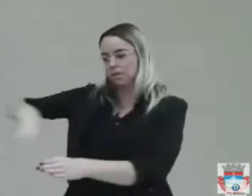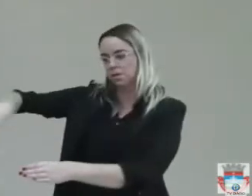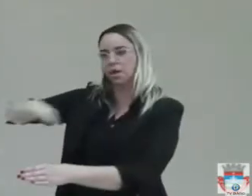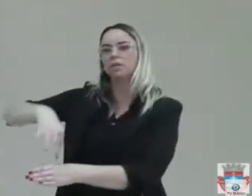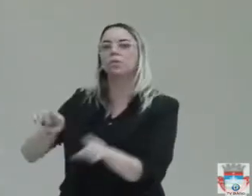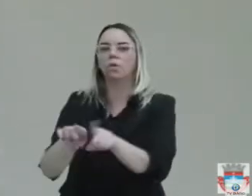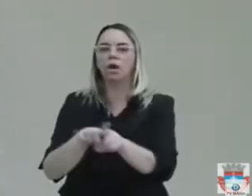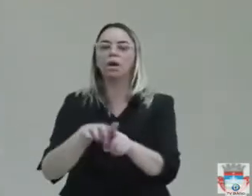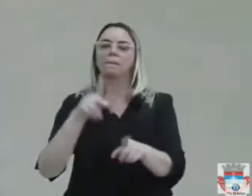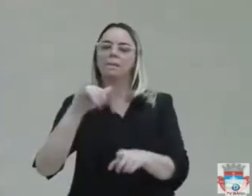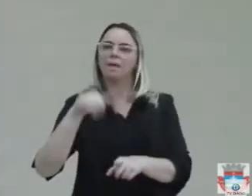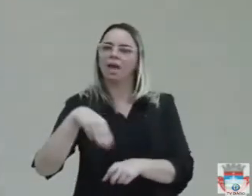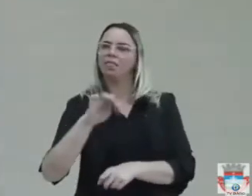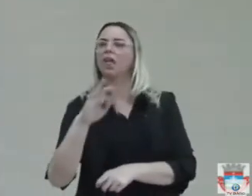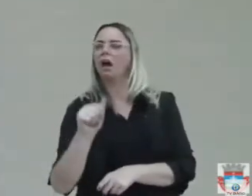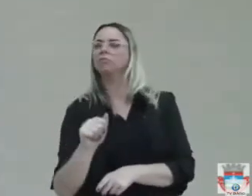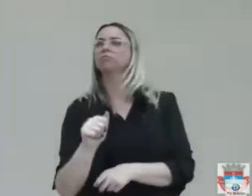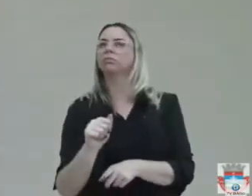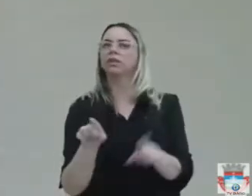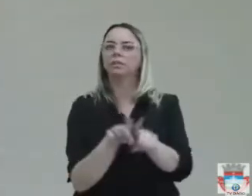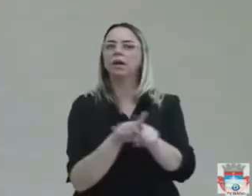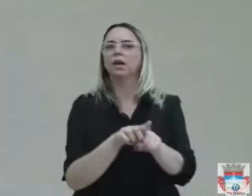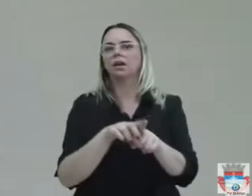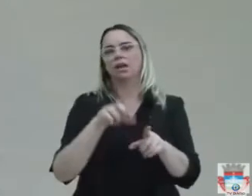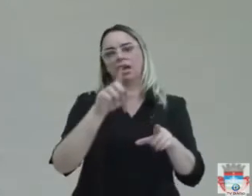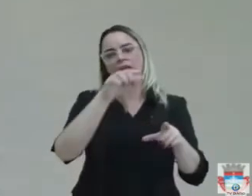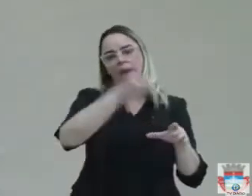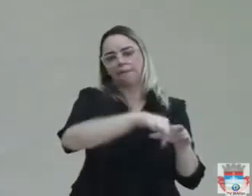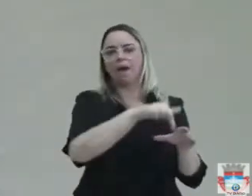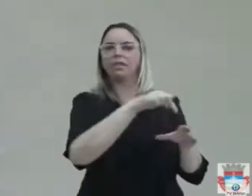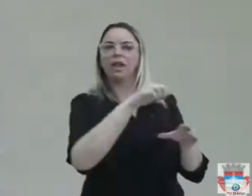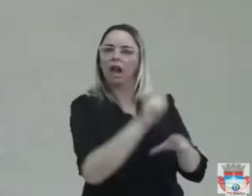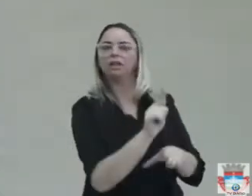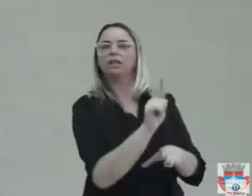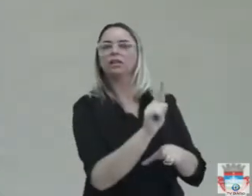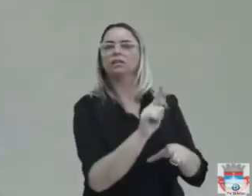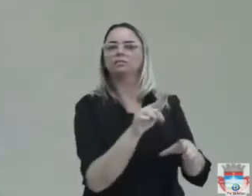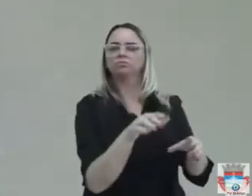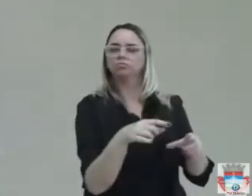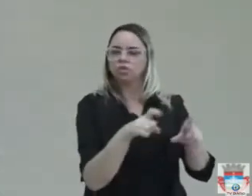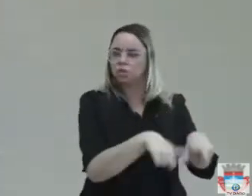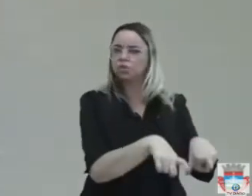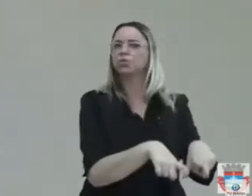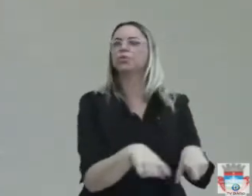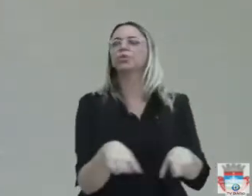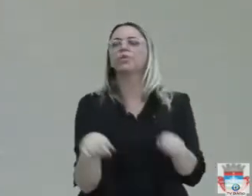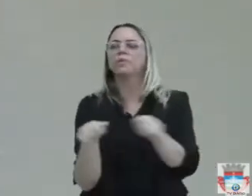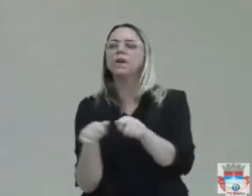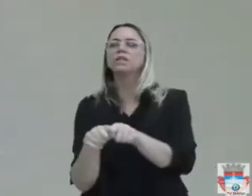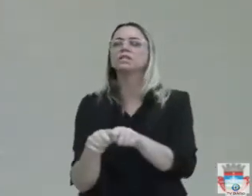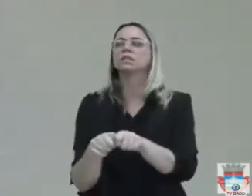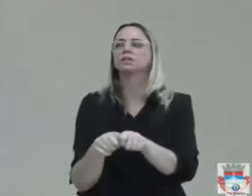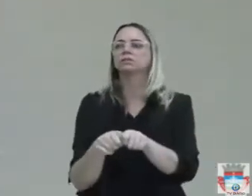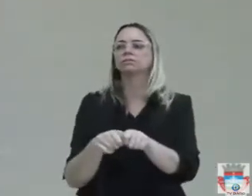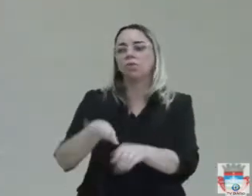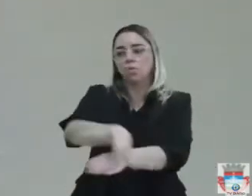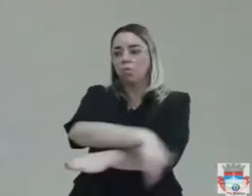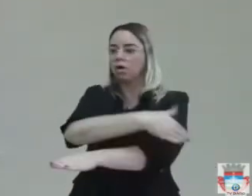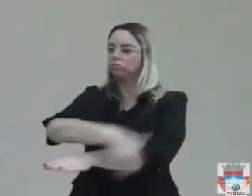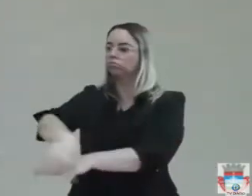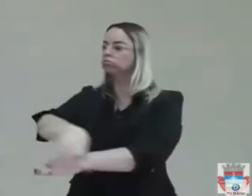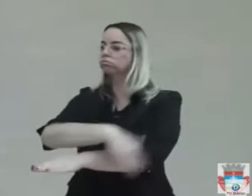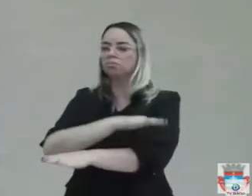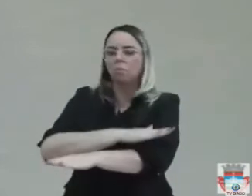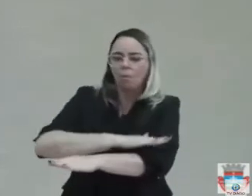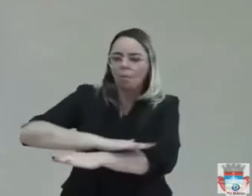e o resto da rua da cidade, e ruas em Queimada Grande também, que ficou para ser feito esse calçamento com o dinheiro do FEM,